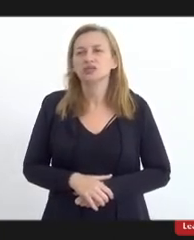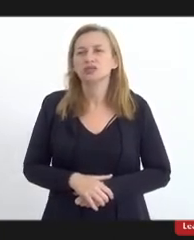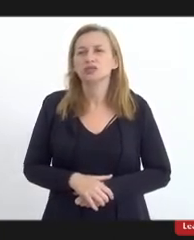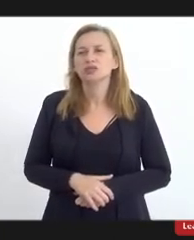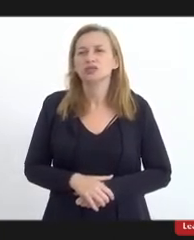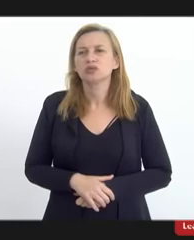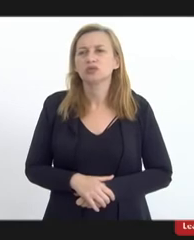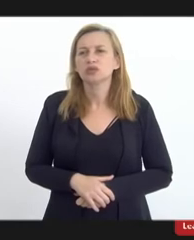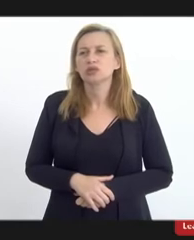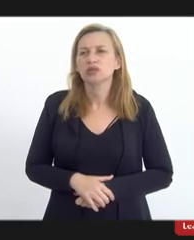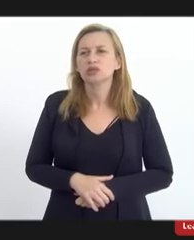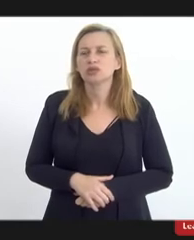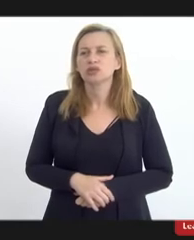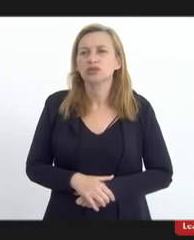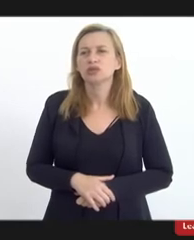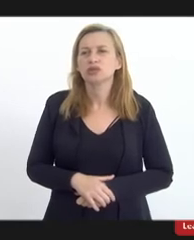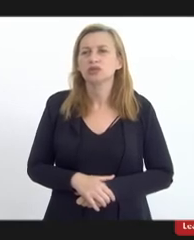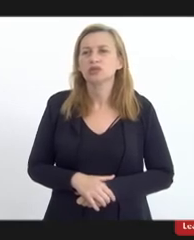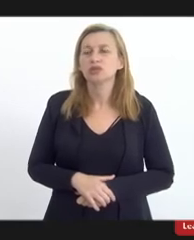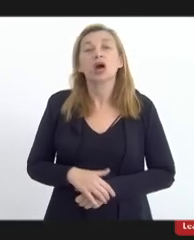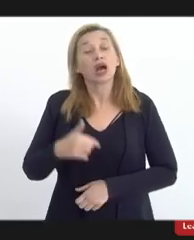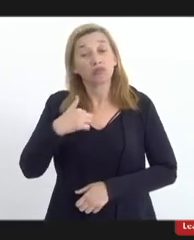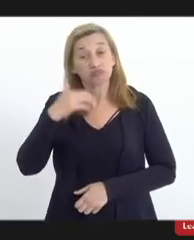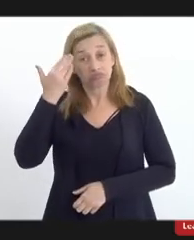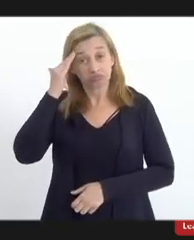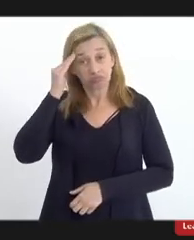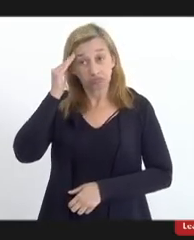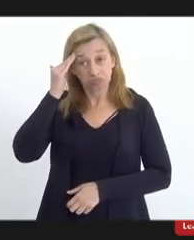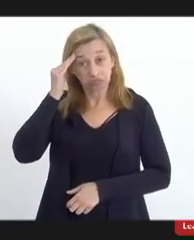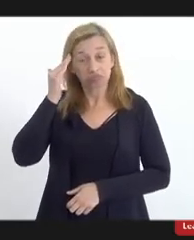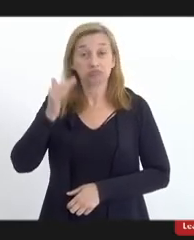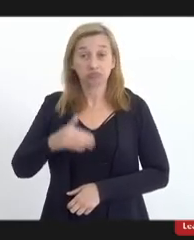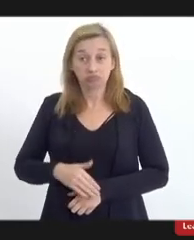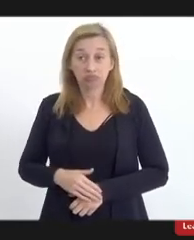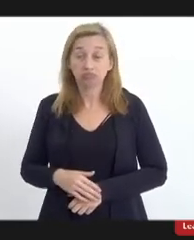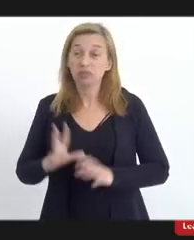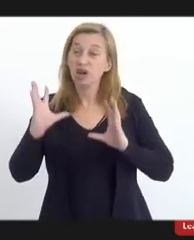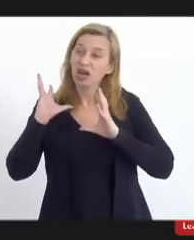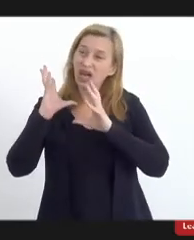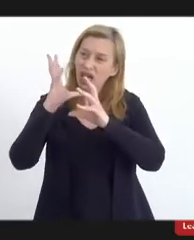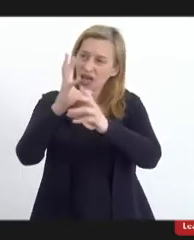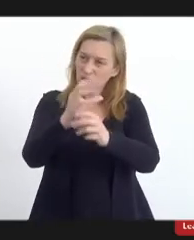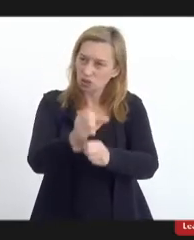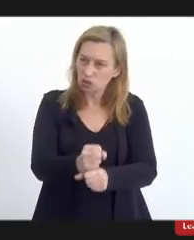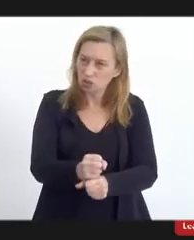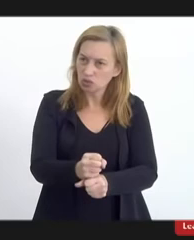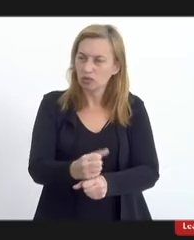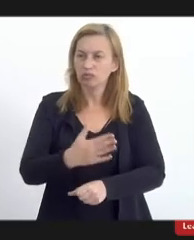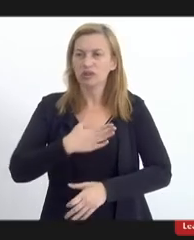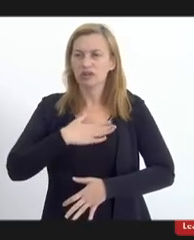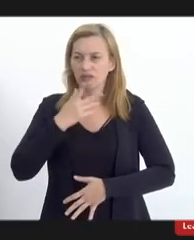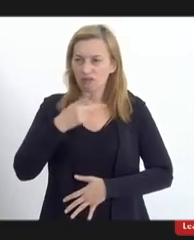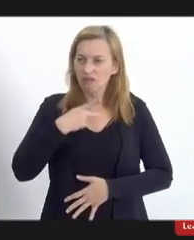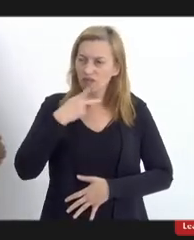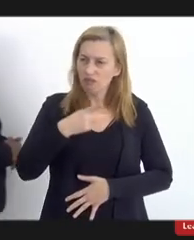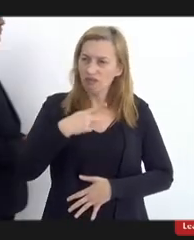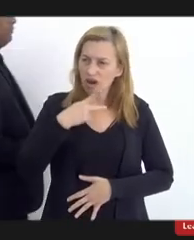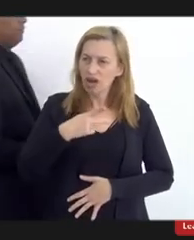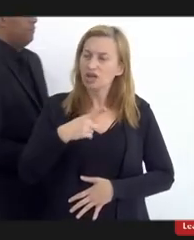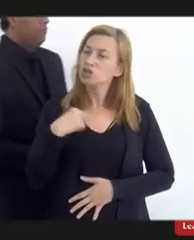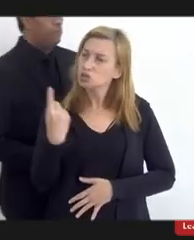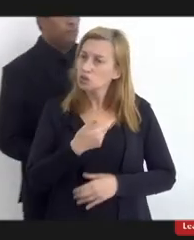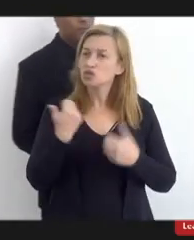eu entendo que para resumir a minha intervenção nós